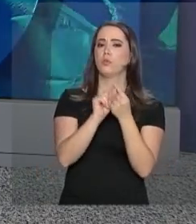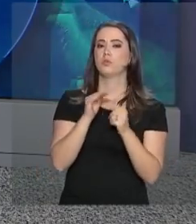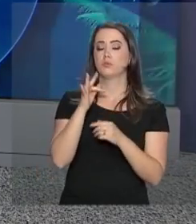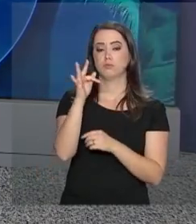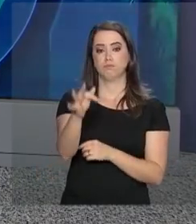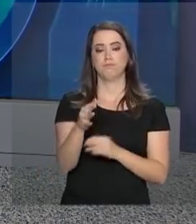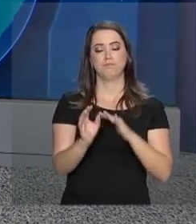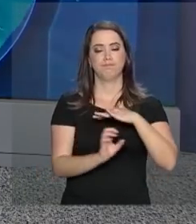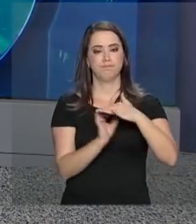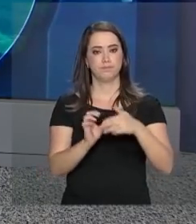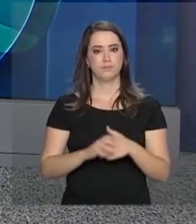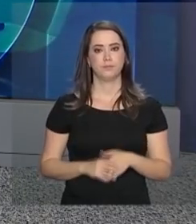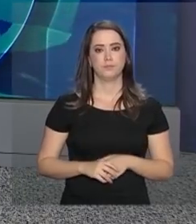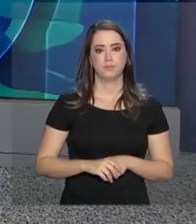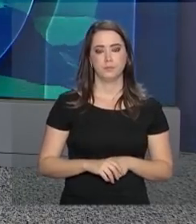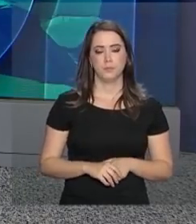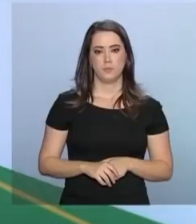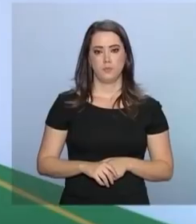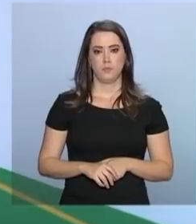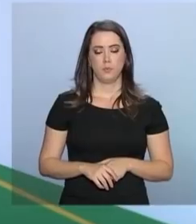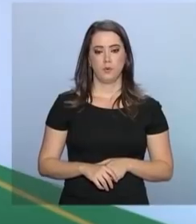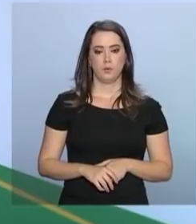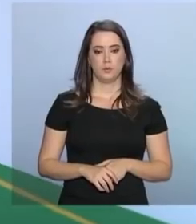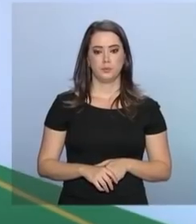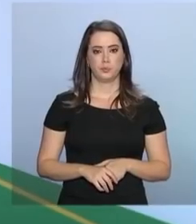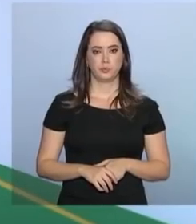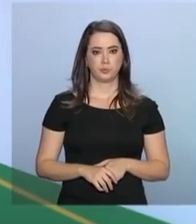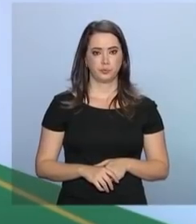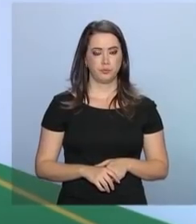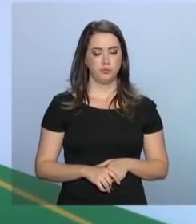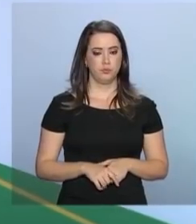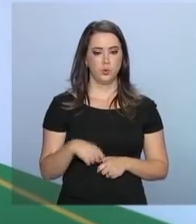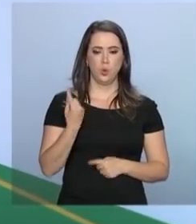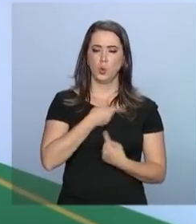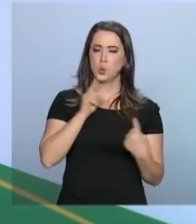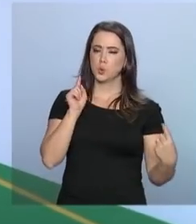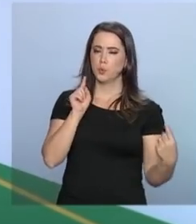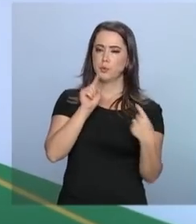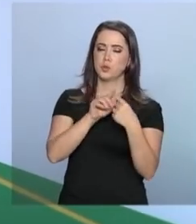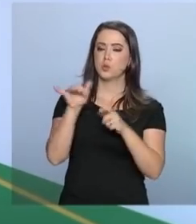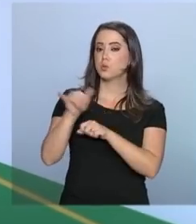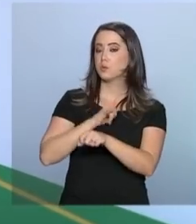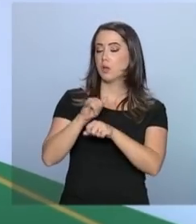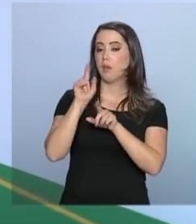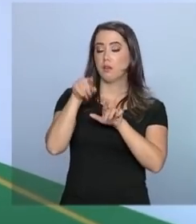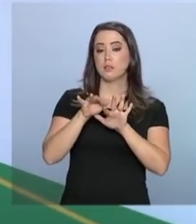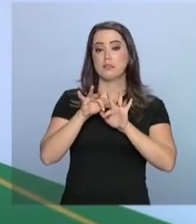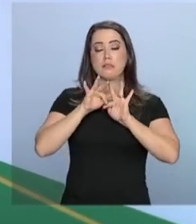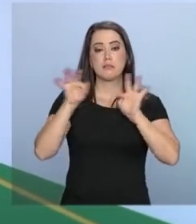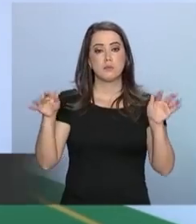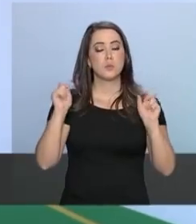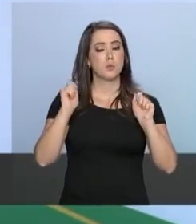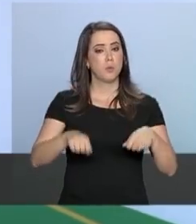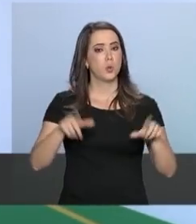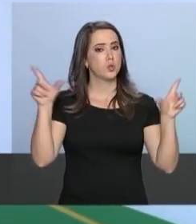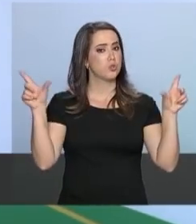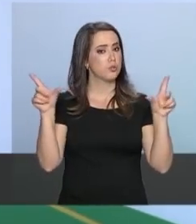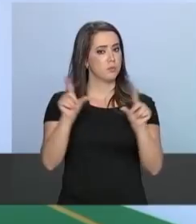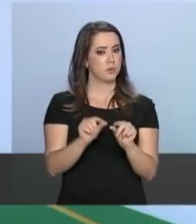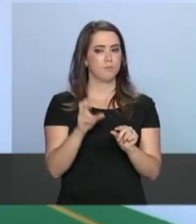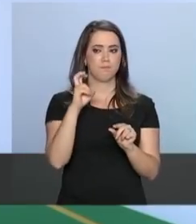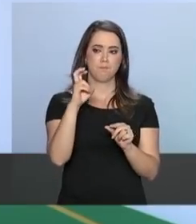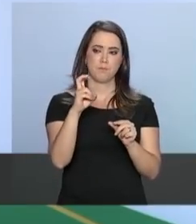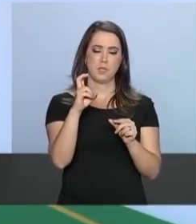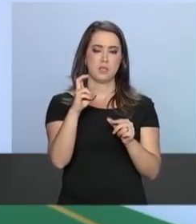foco de atuação da empresa. Nossa visão estratégica é simples e pode ser resumida em